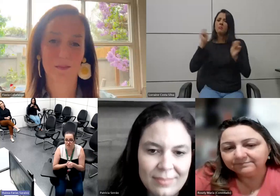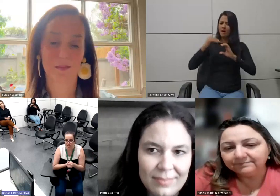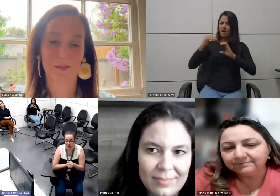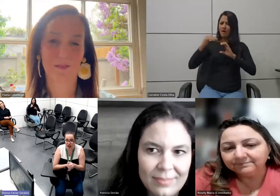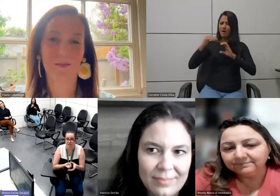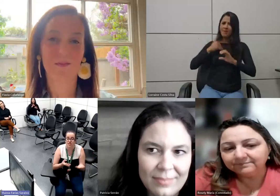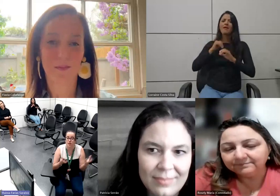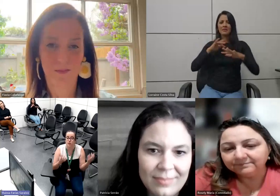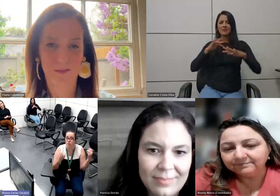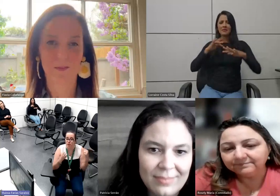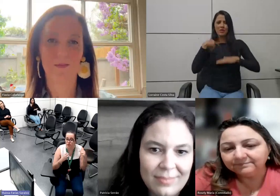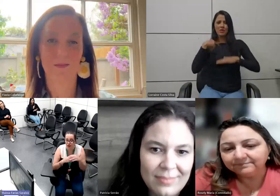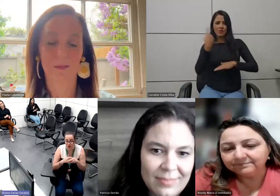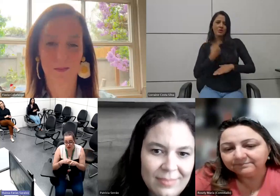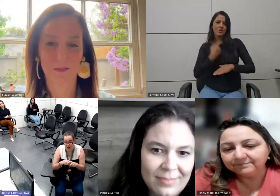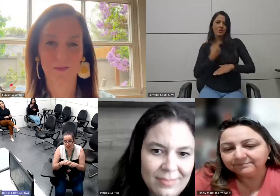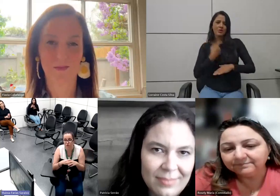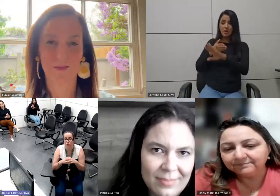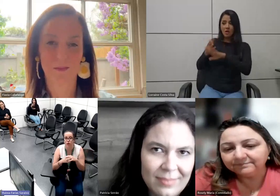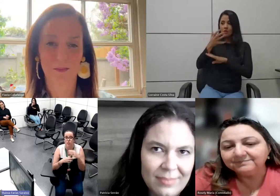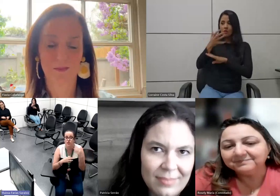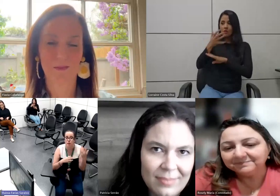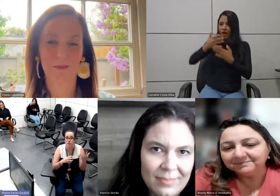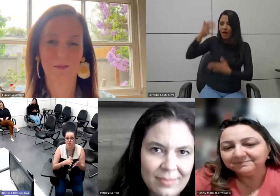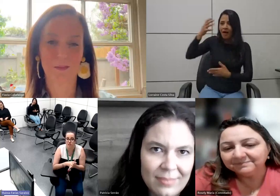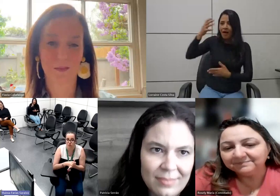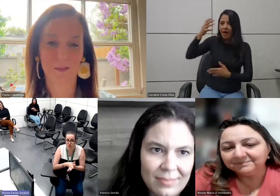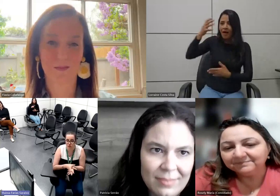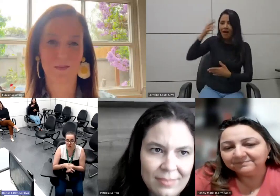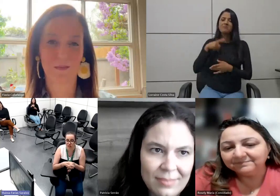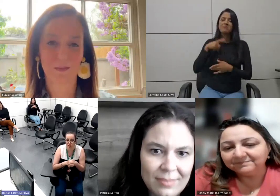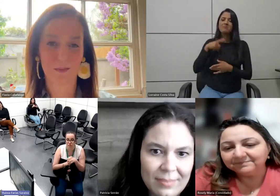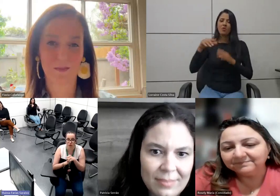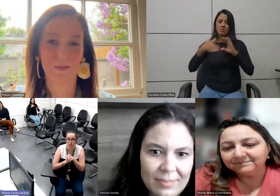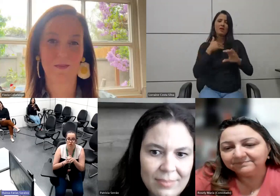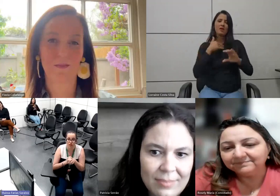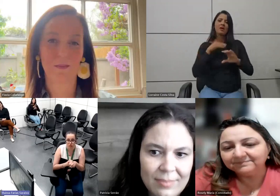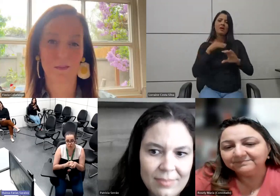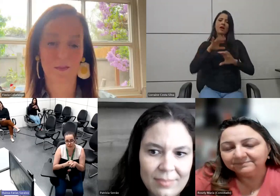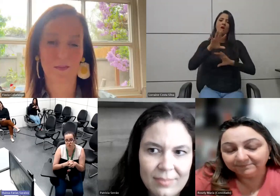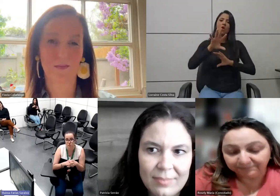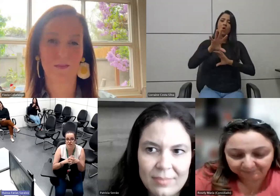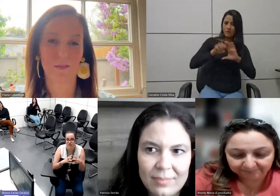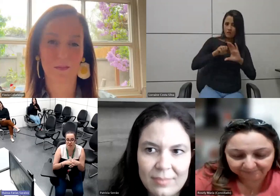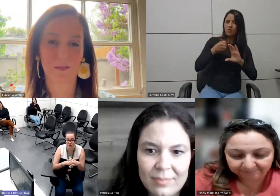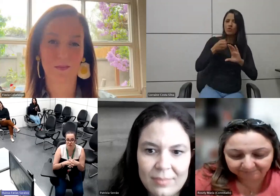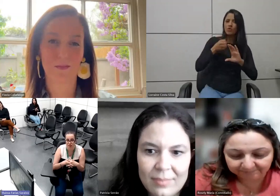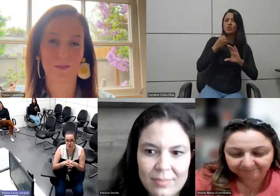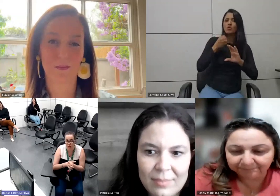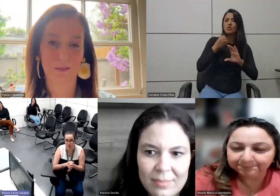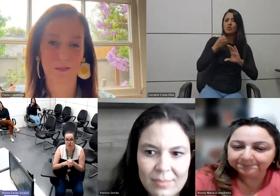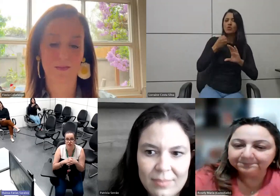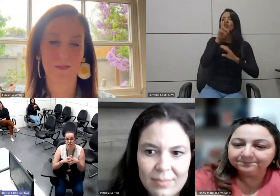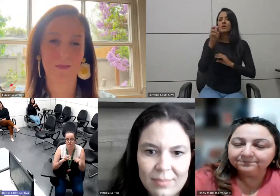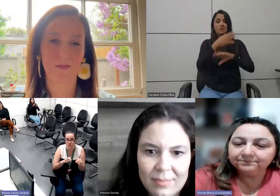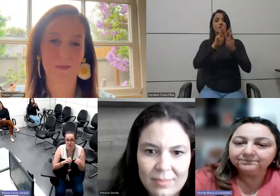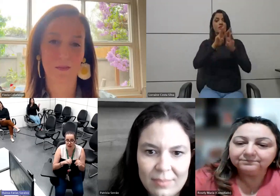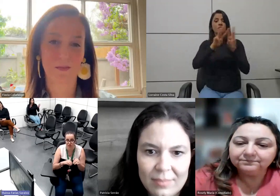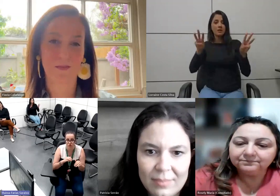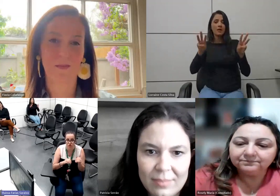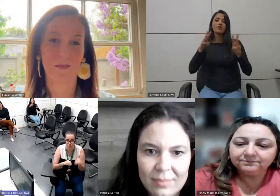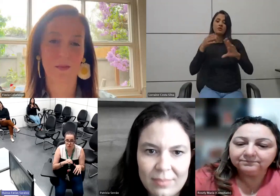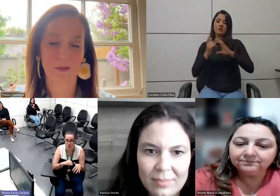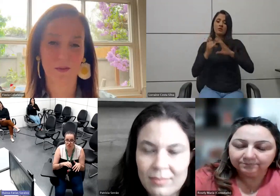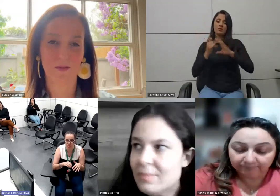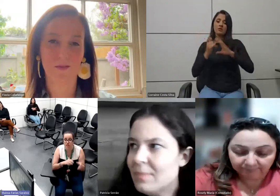para as nossas redes sociais que eu também estou lá olhando podem mandar para a nossa ouvidoria para a ouvidoria da EBC basta entrar no site da EBC e